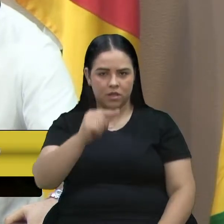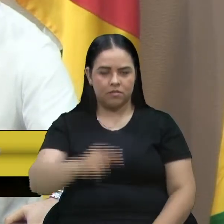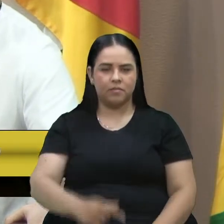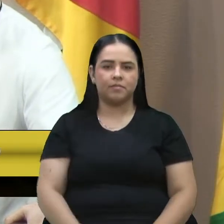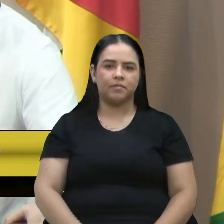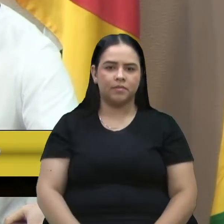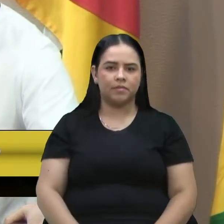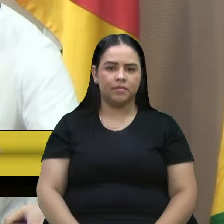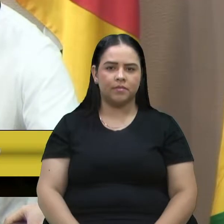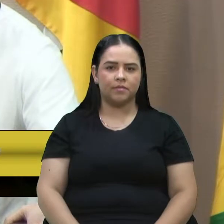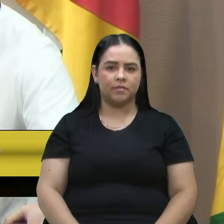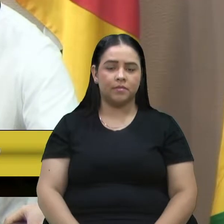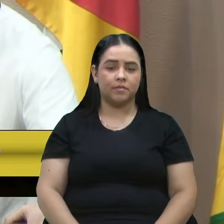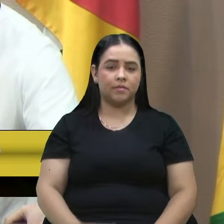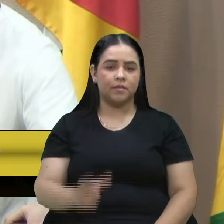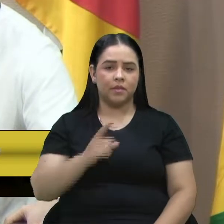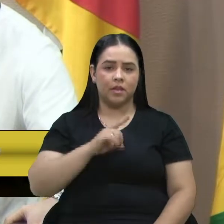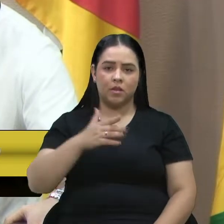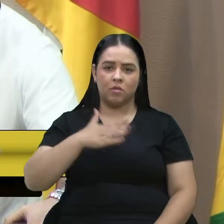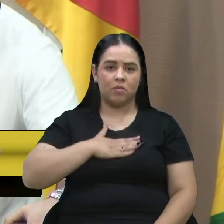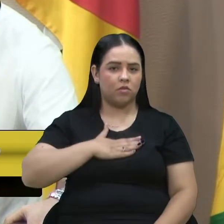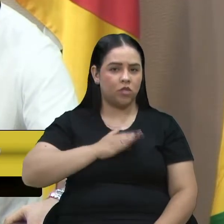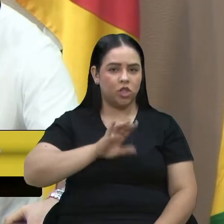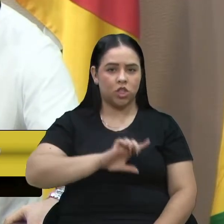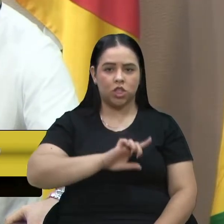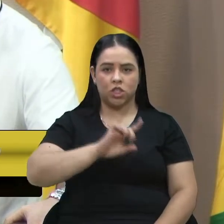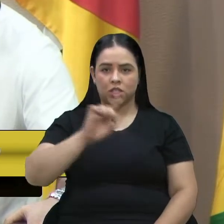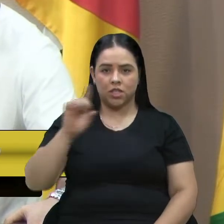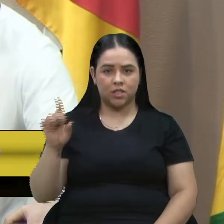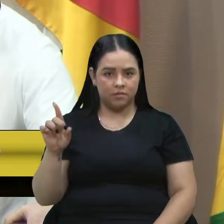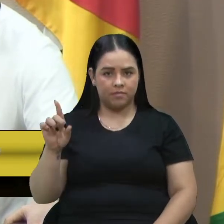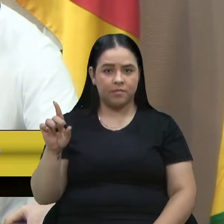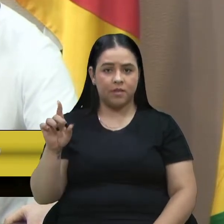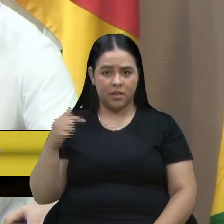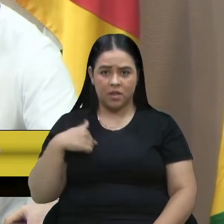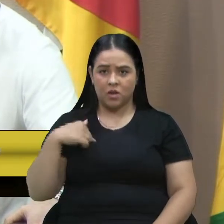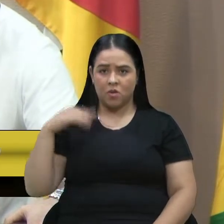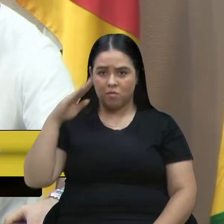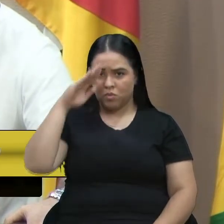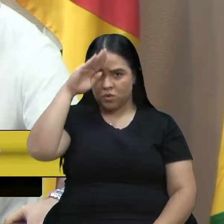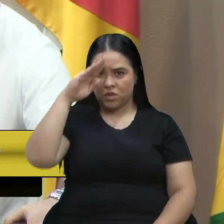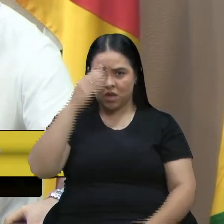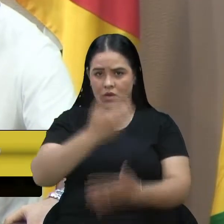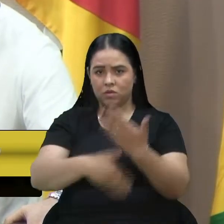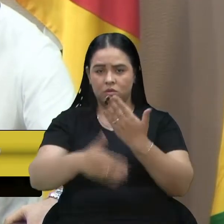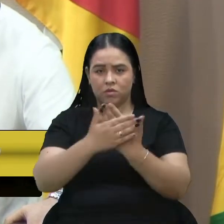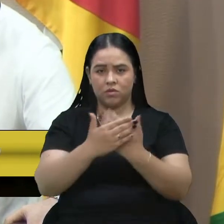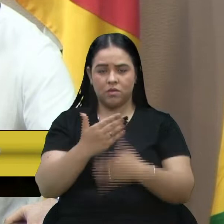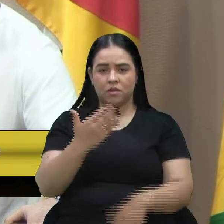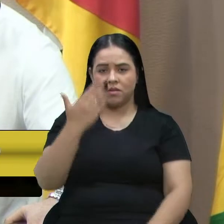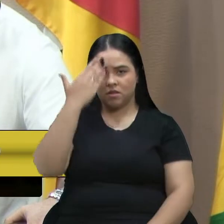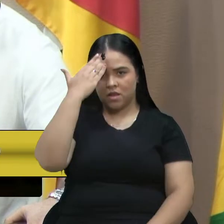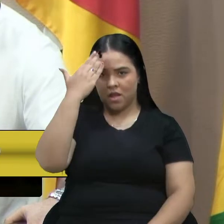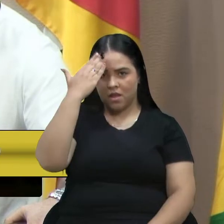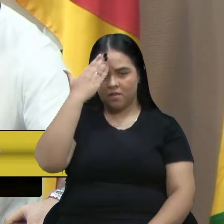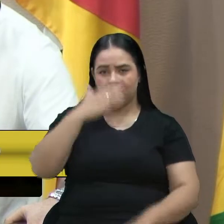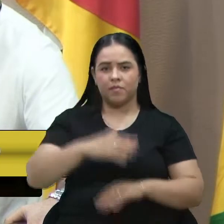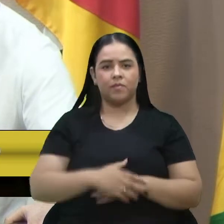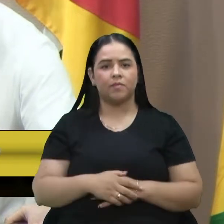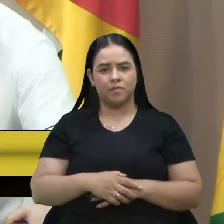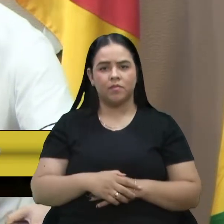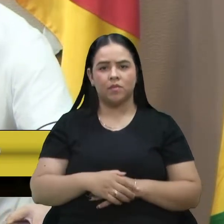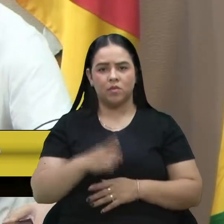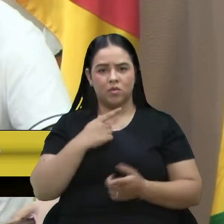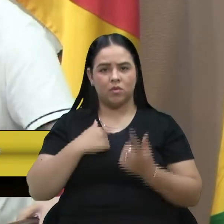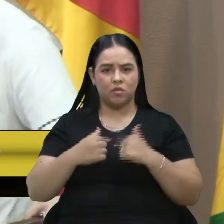Tenho um posicionamento de direita, sou Bolsonaro, todos sabem, gosto de marcar essa